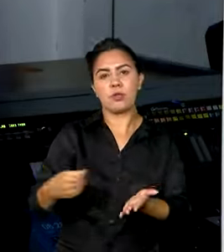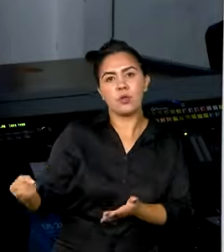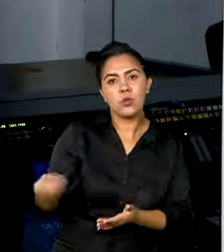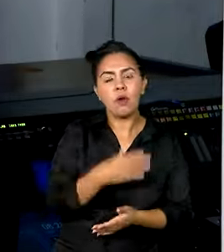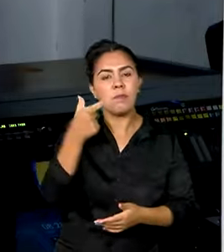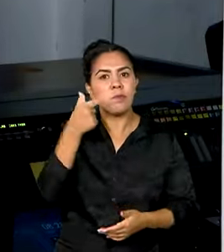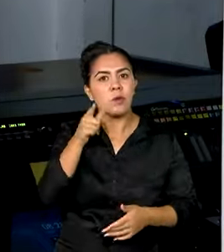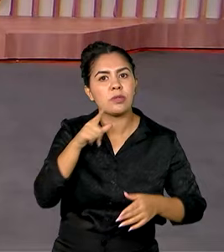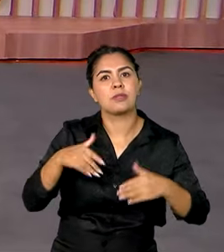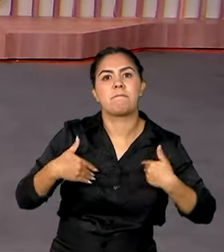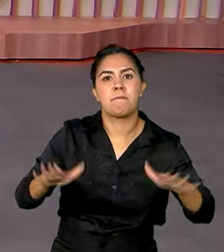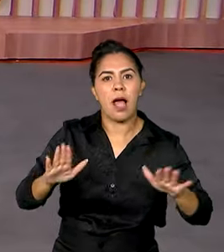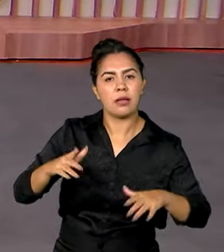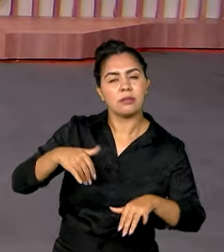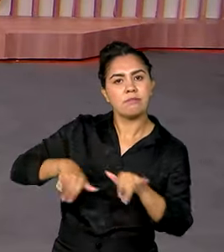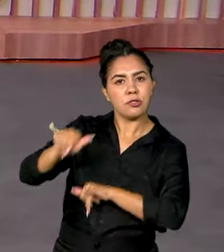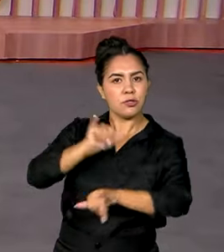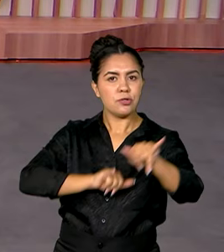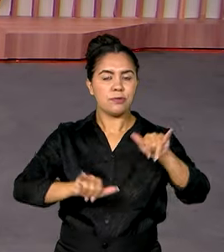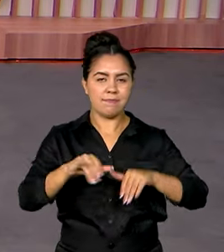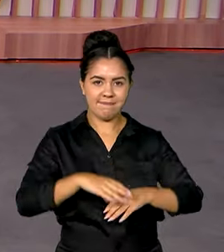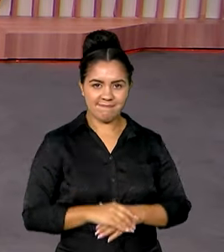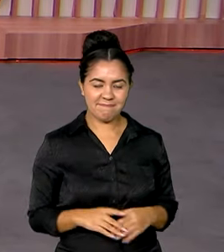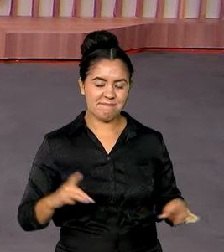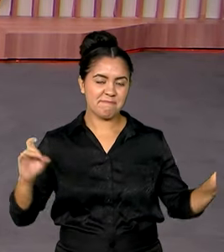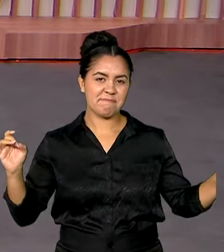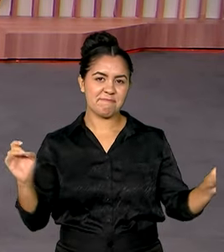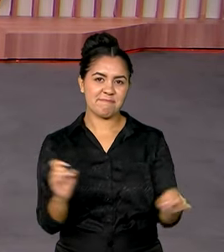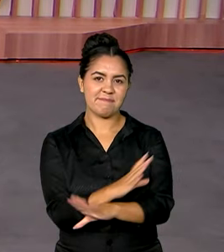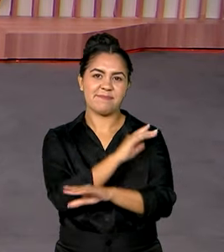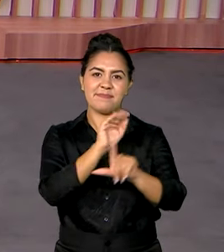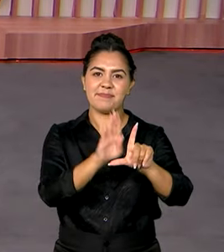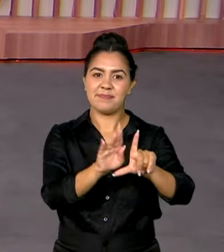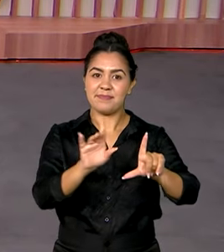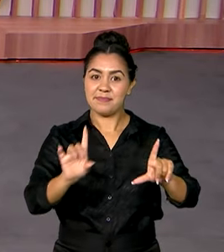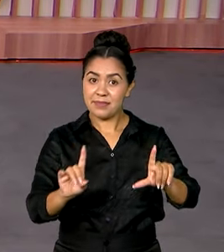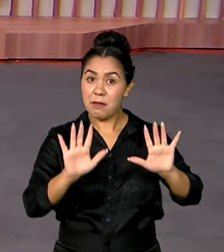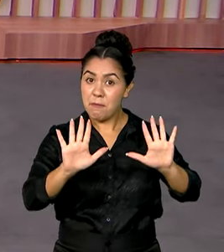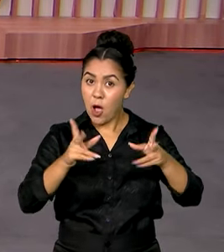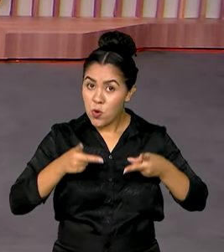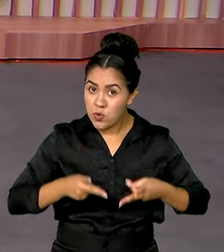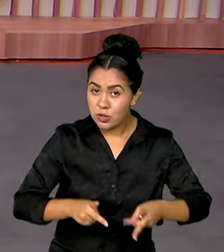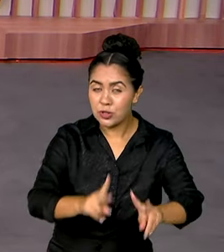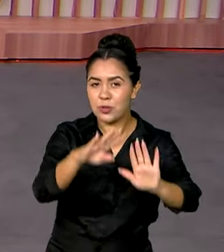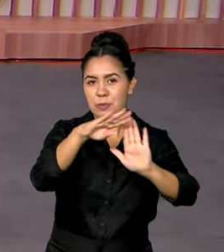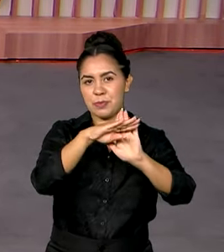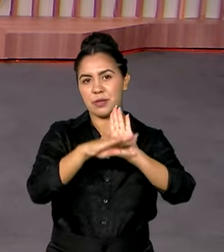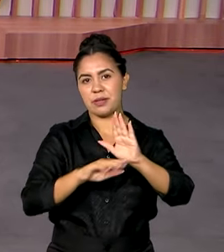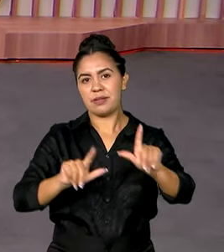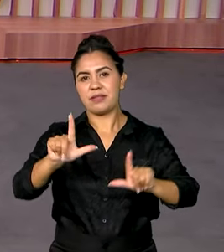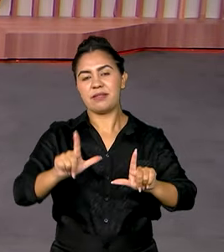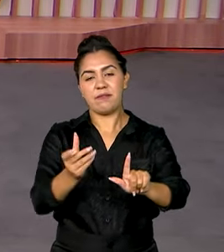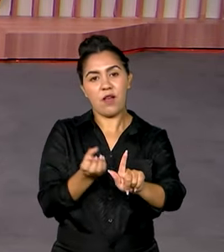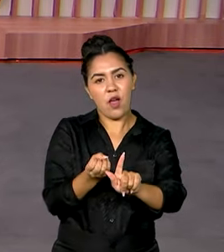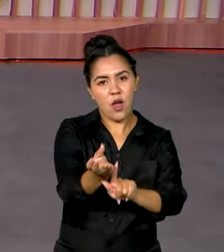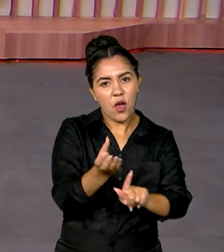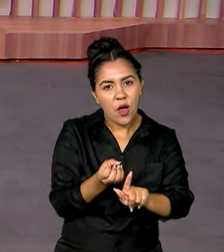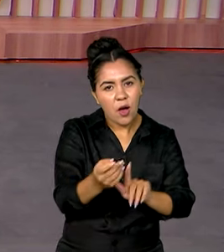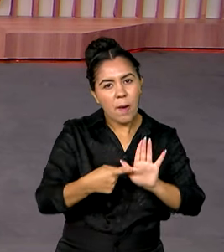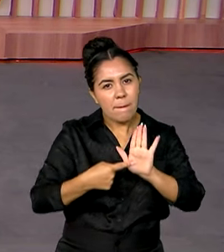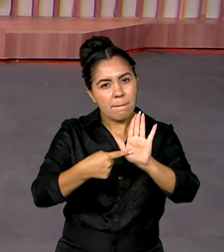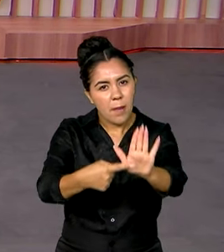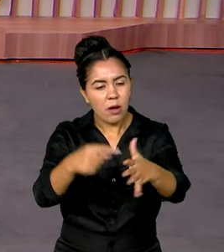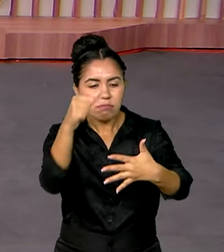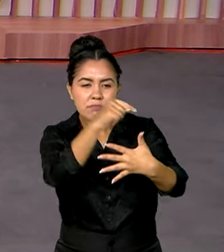mais esses mercados. E é isso, o Brasil em Dia fica por aqui, mas o canal GOV segue com a programação mostrando